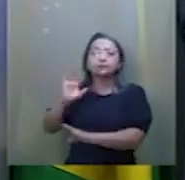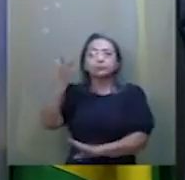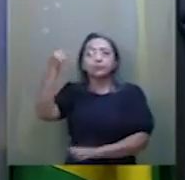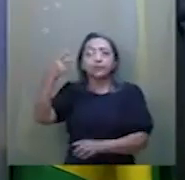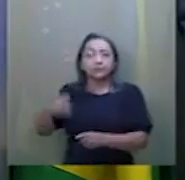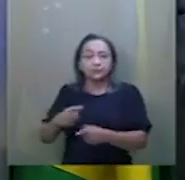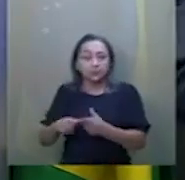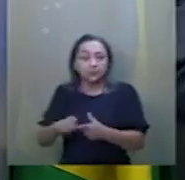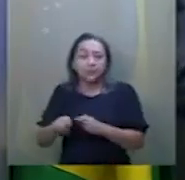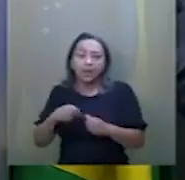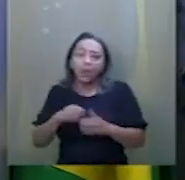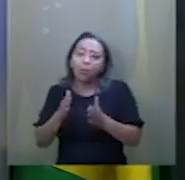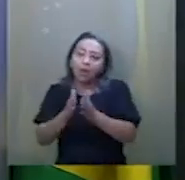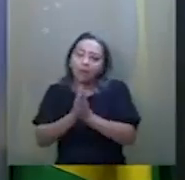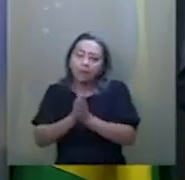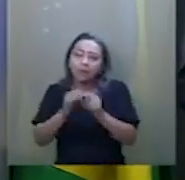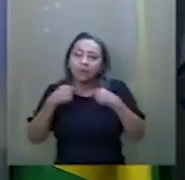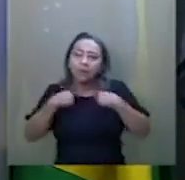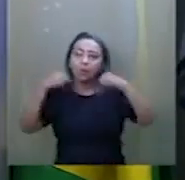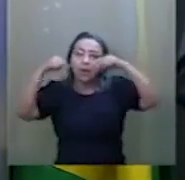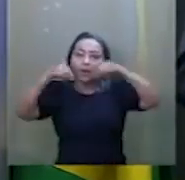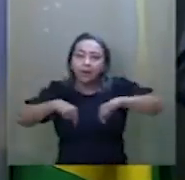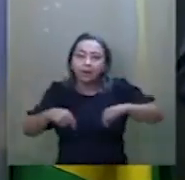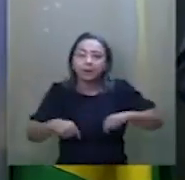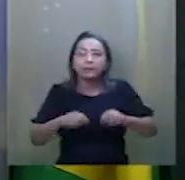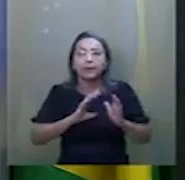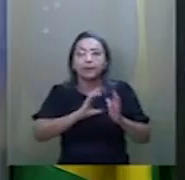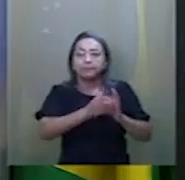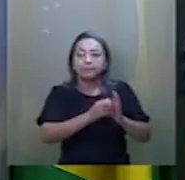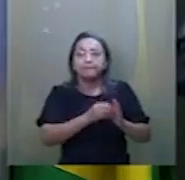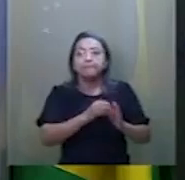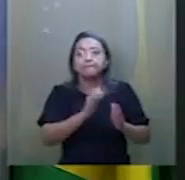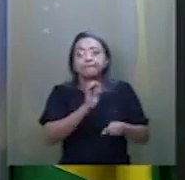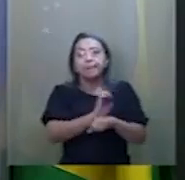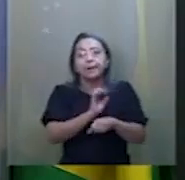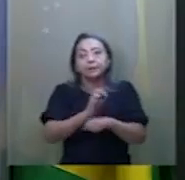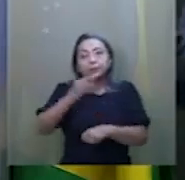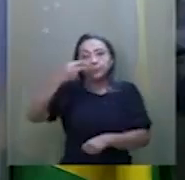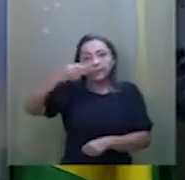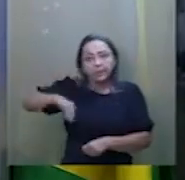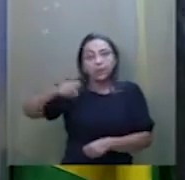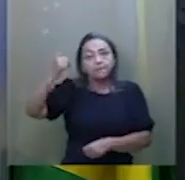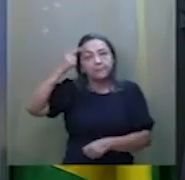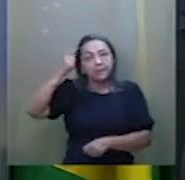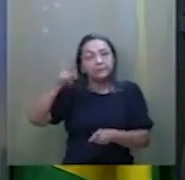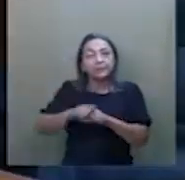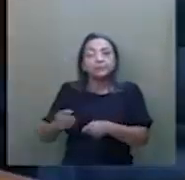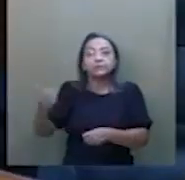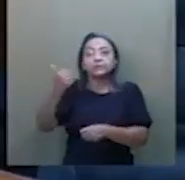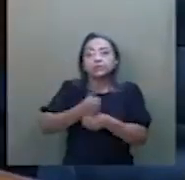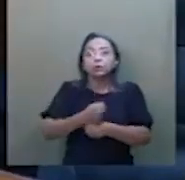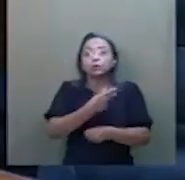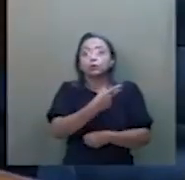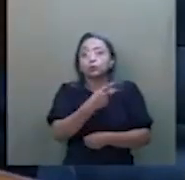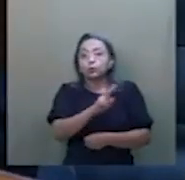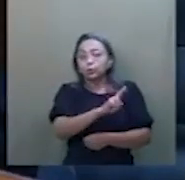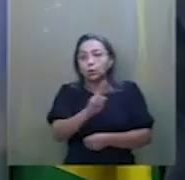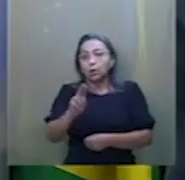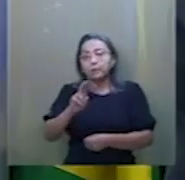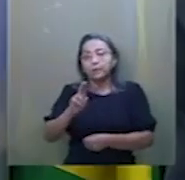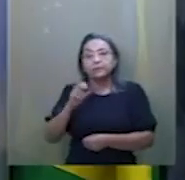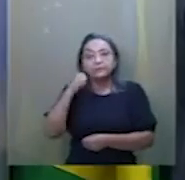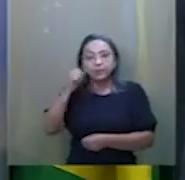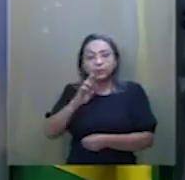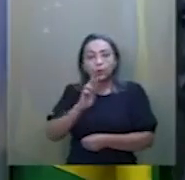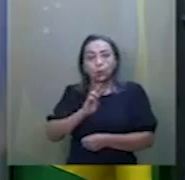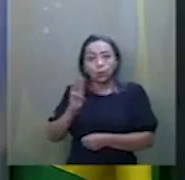problema, é um apelo que eu, aqui, pela bancada do Maranhão, penso que também em seu nome, senador Wevto, fazemos ao governo federal.